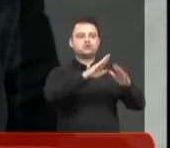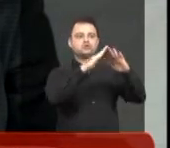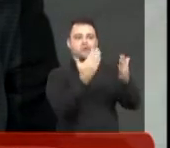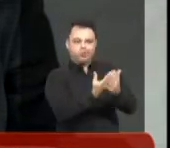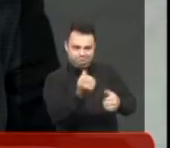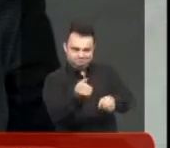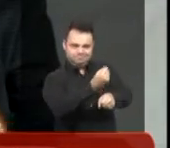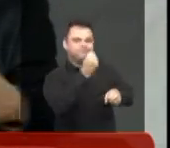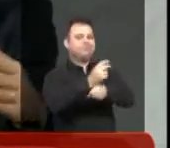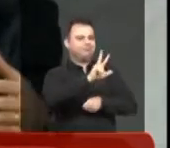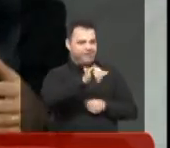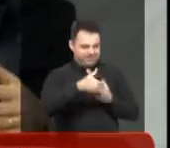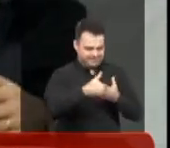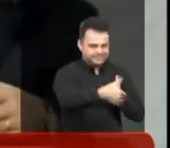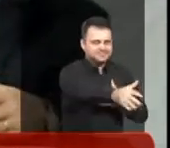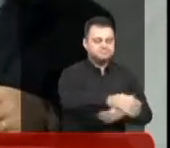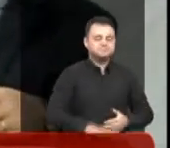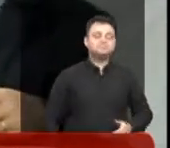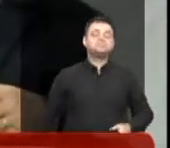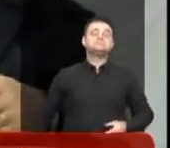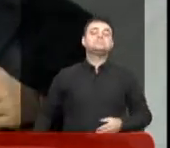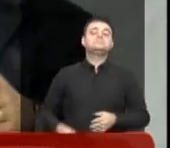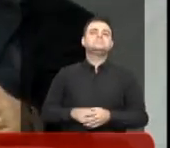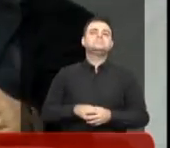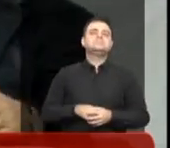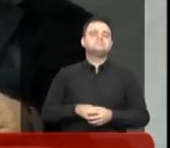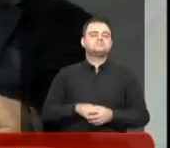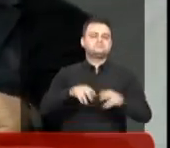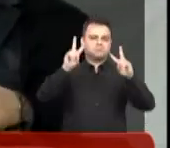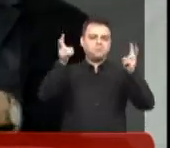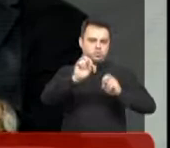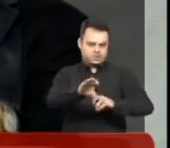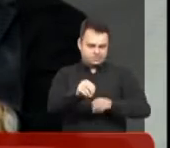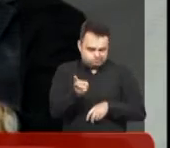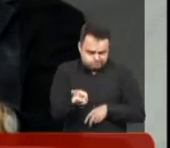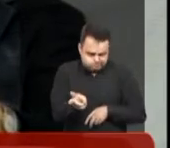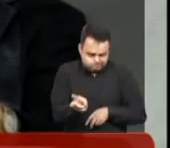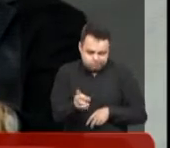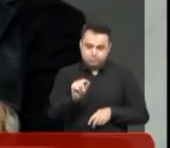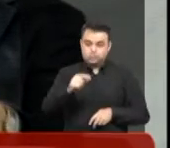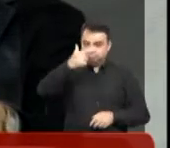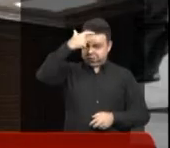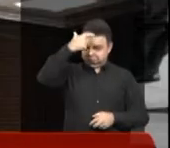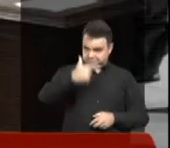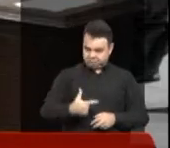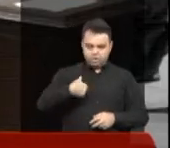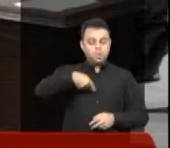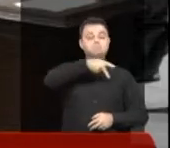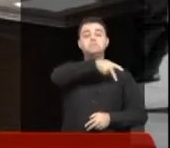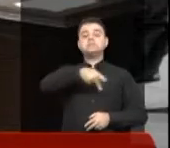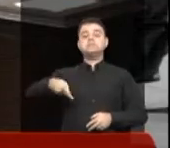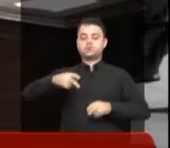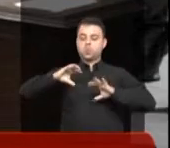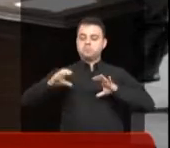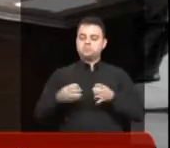agora finalmente conseguimos. E por falar em educação, se eu tiver mais um tempinho. Claro. Eu, na condição de presidente interino da comissão